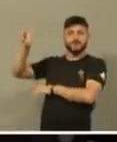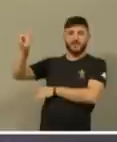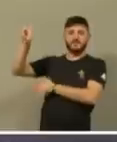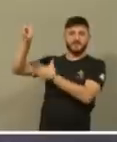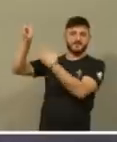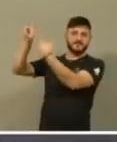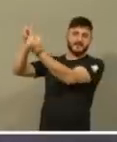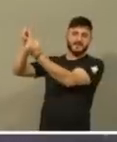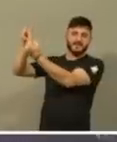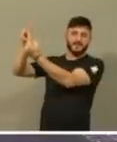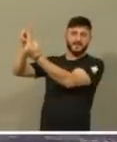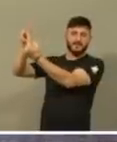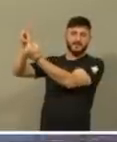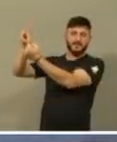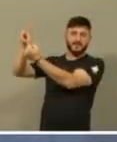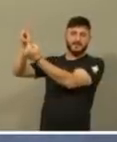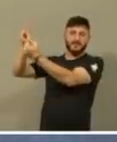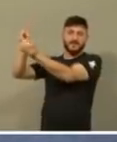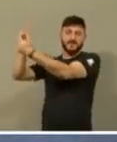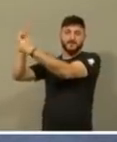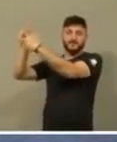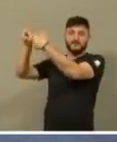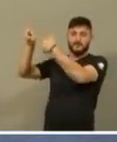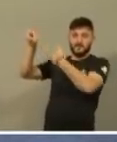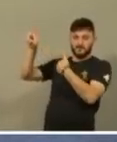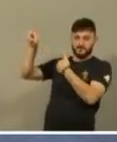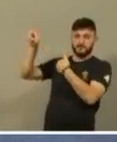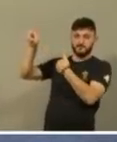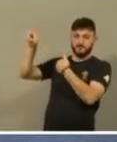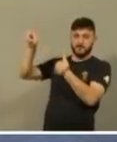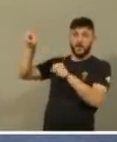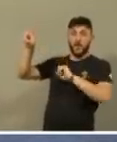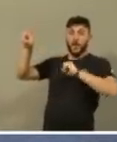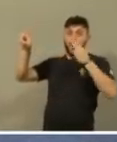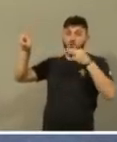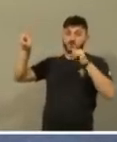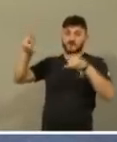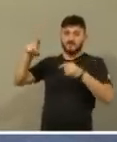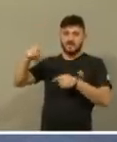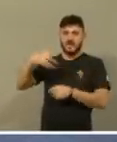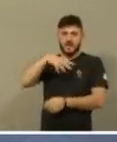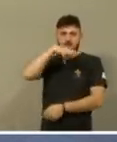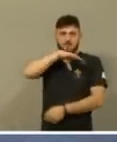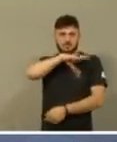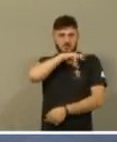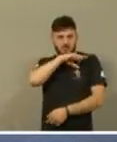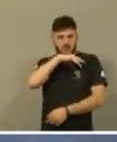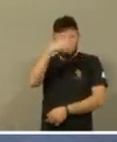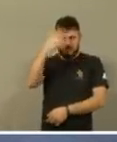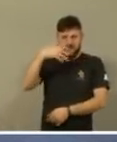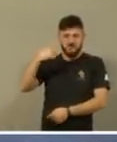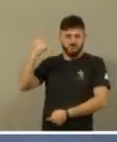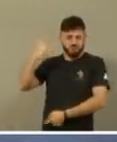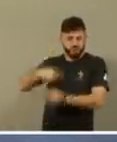ele forma uma nuvem, doce, ou ácida, entendeu?